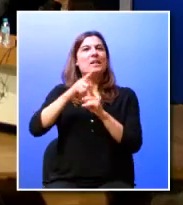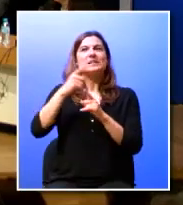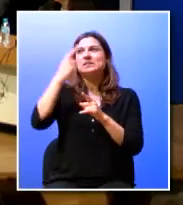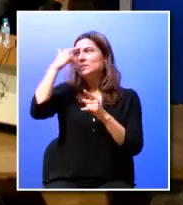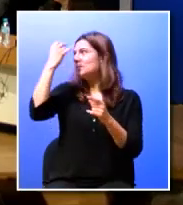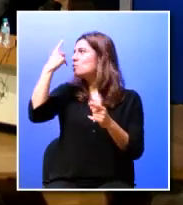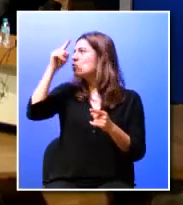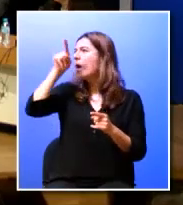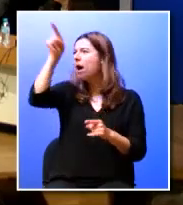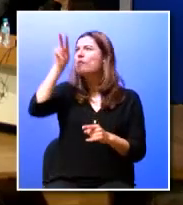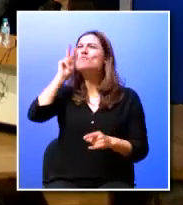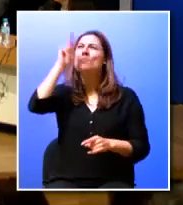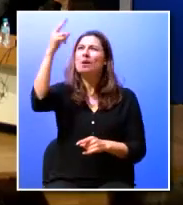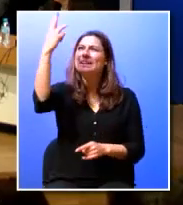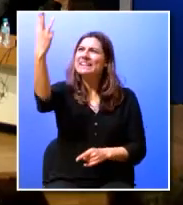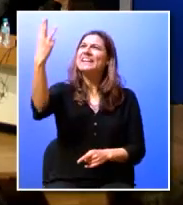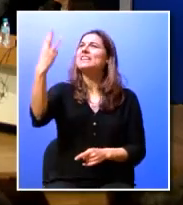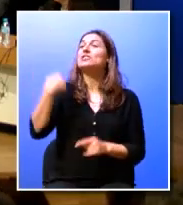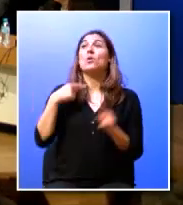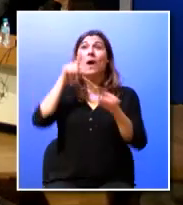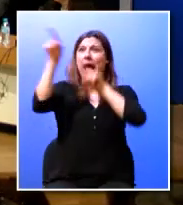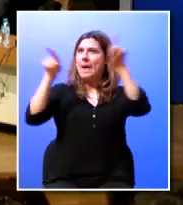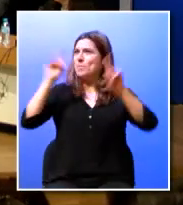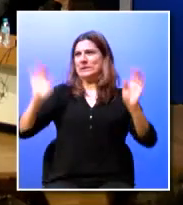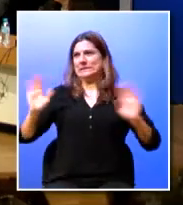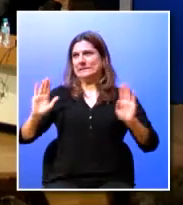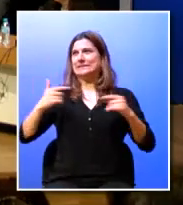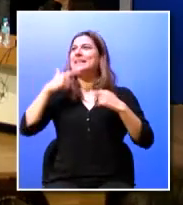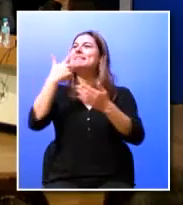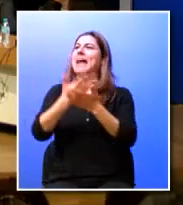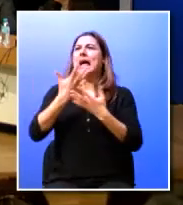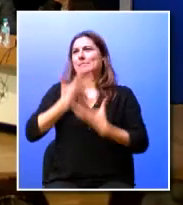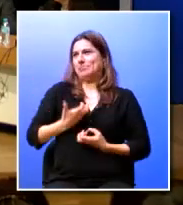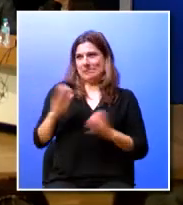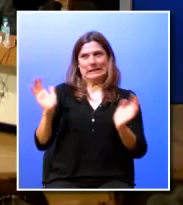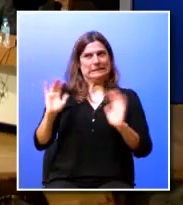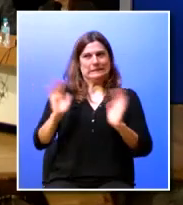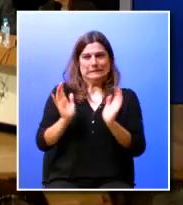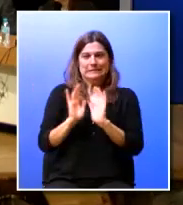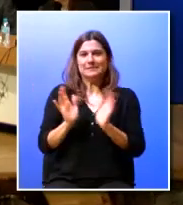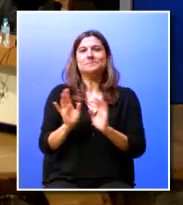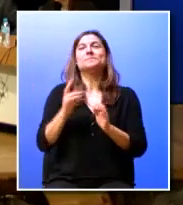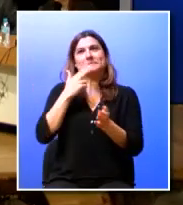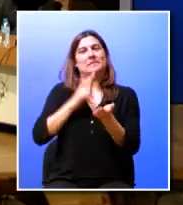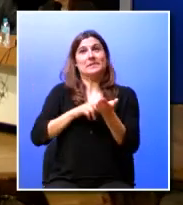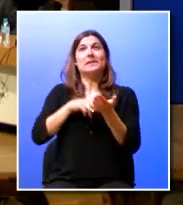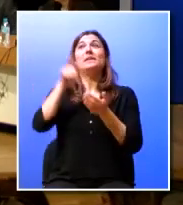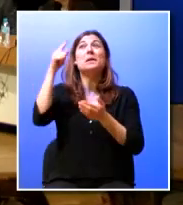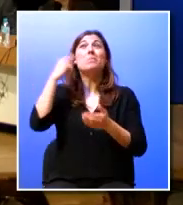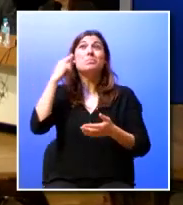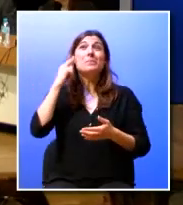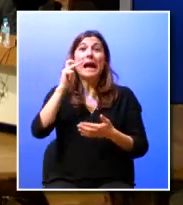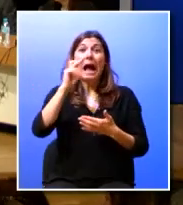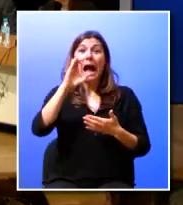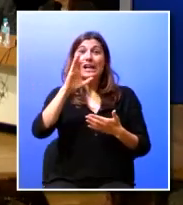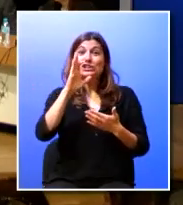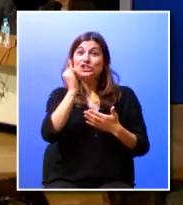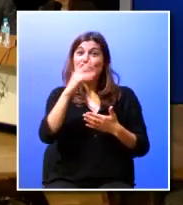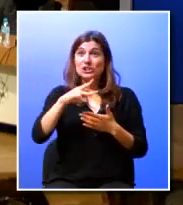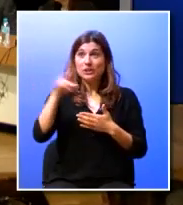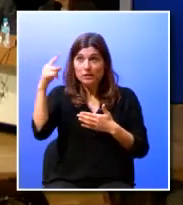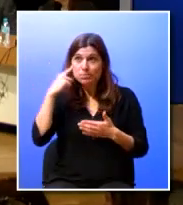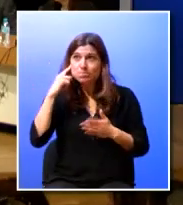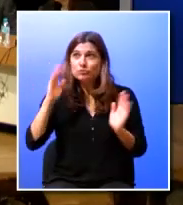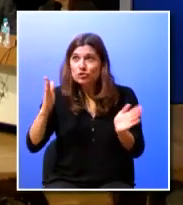ali ao fundo vejo três mas calma amigos eu não vou apontar calma eu estou aqui para vos ajudar é verdade já tinham ouvido falar na ACHIN certo? já?